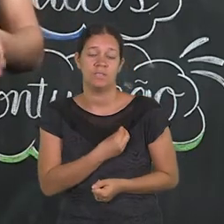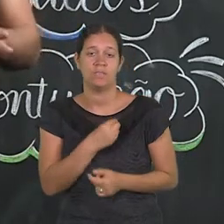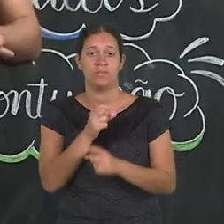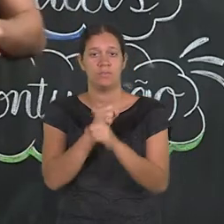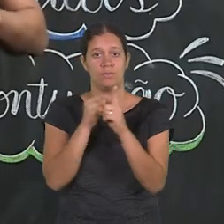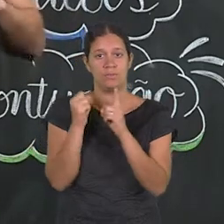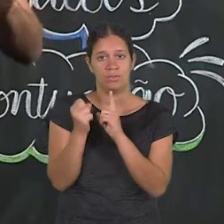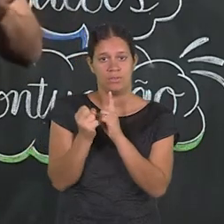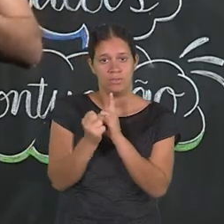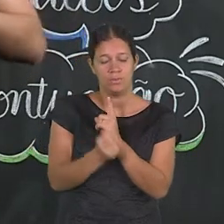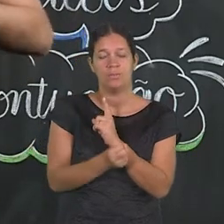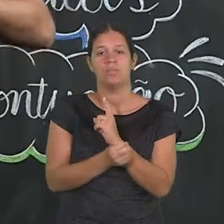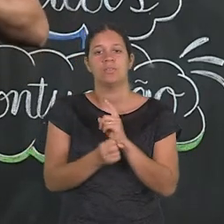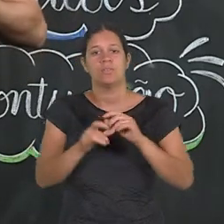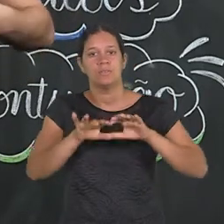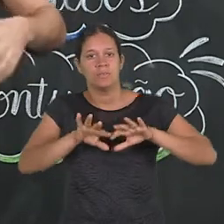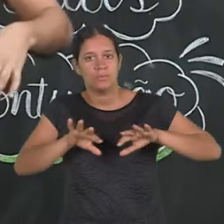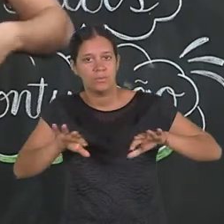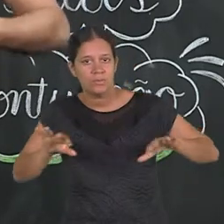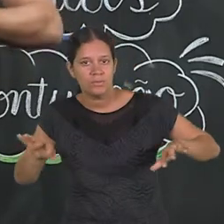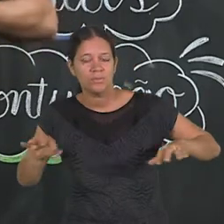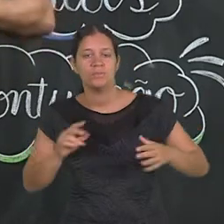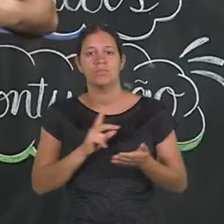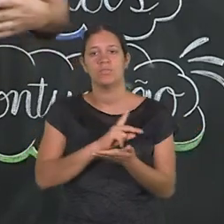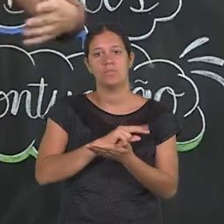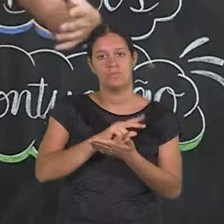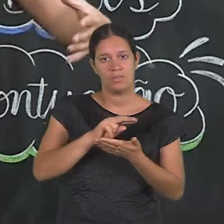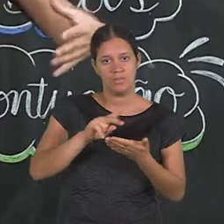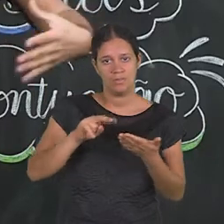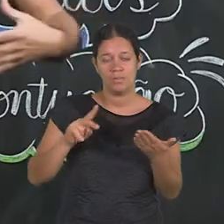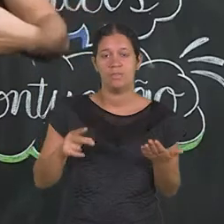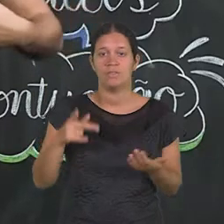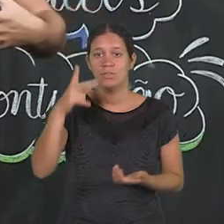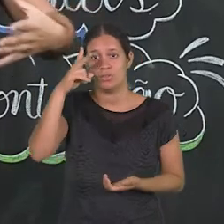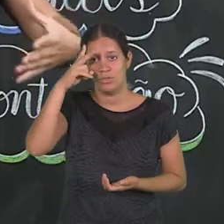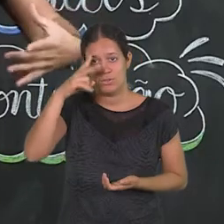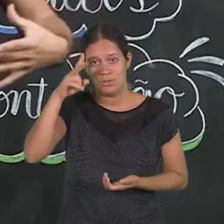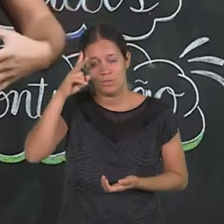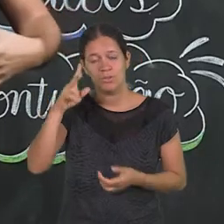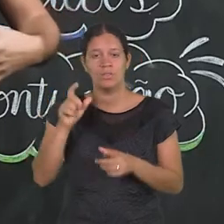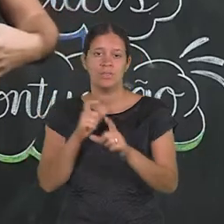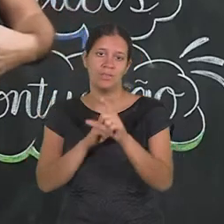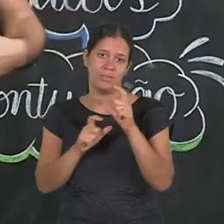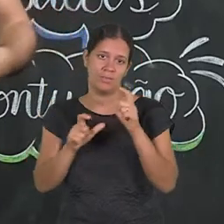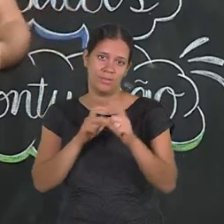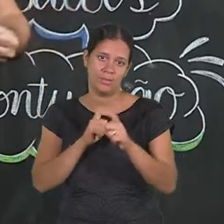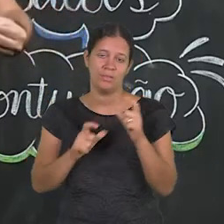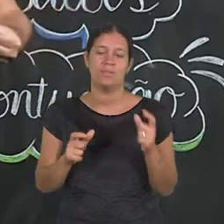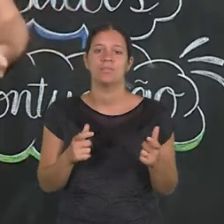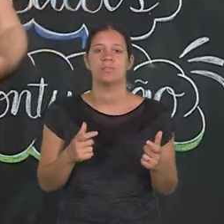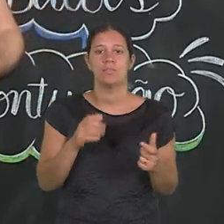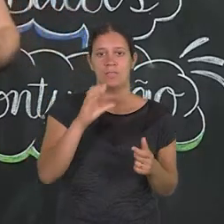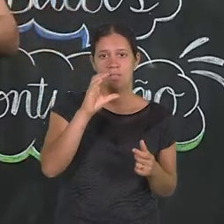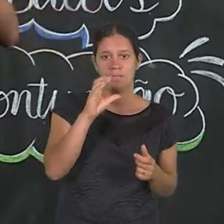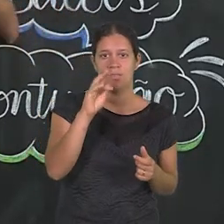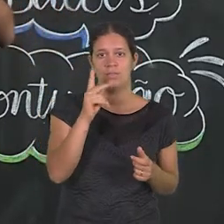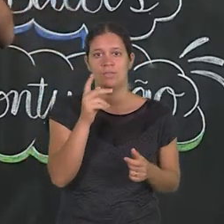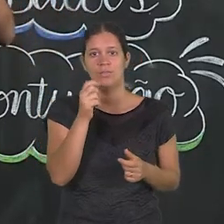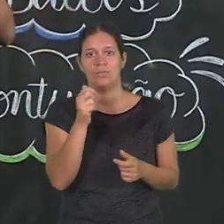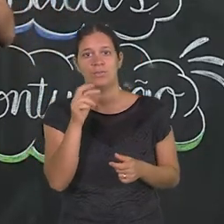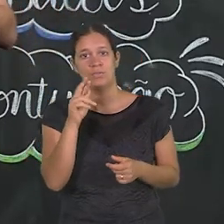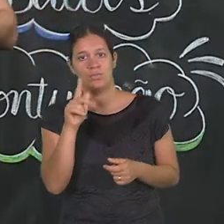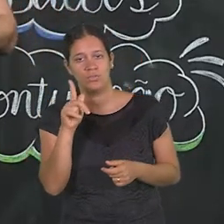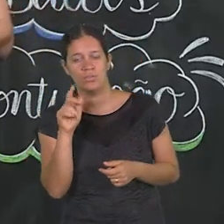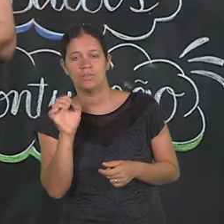naquele momento. Tanto é que vão haver distinções e variações dessas histórias em quadrinhos, como a gente já encontra hoje na Charge, que é um